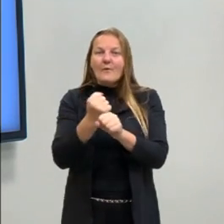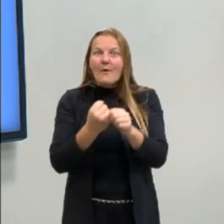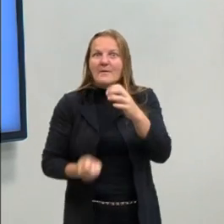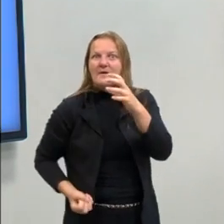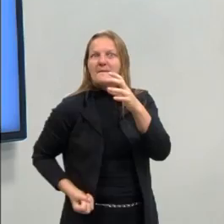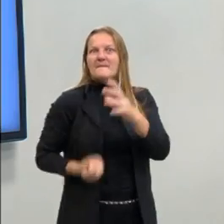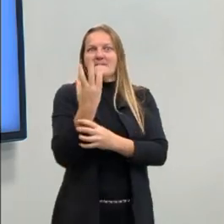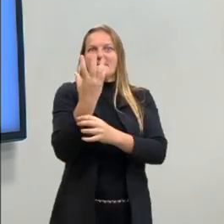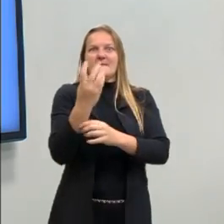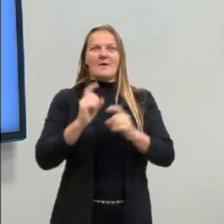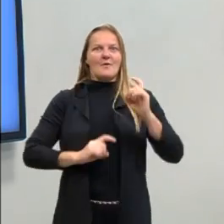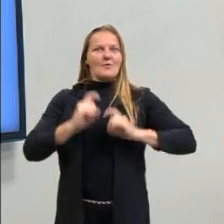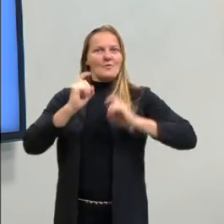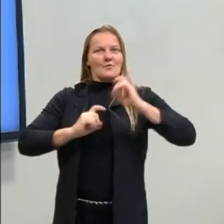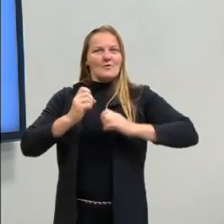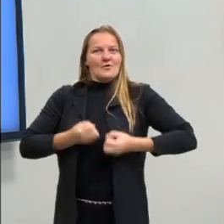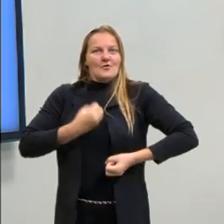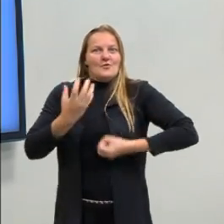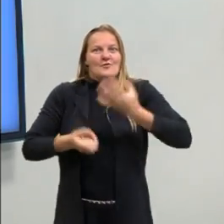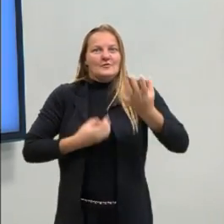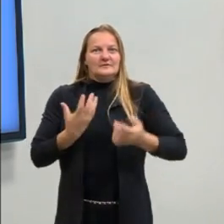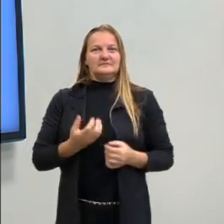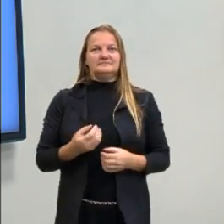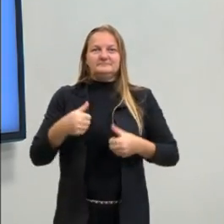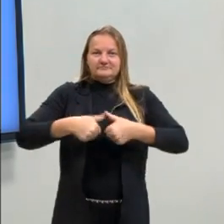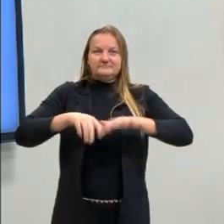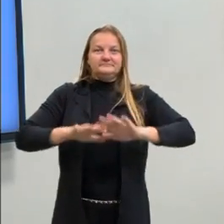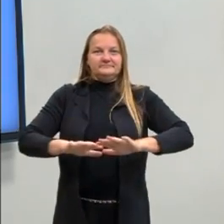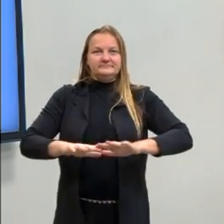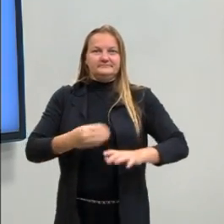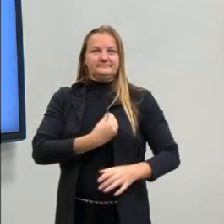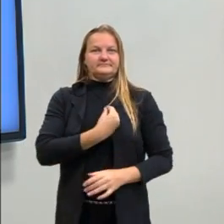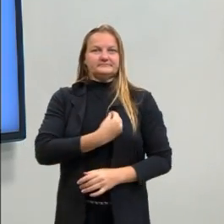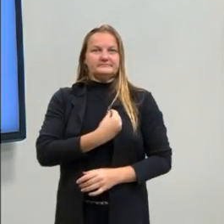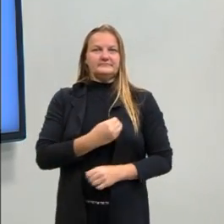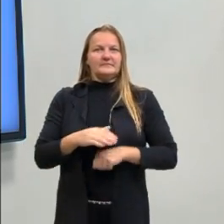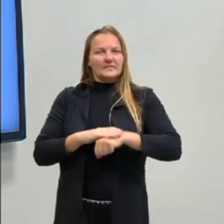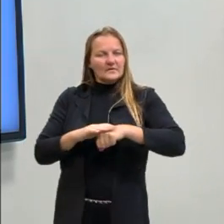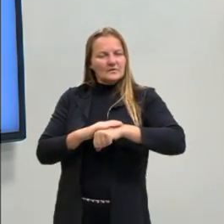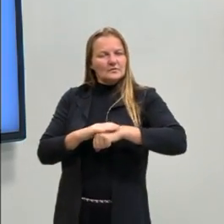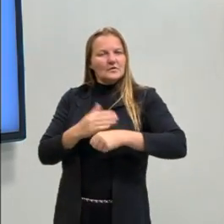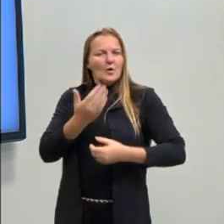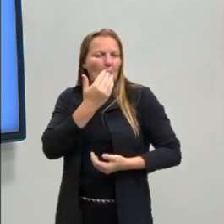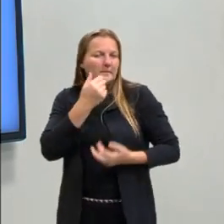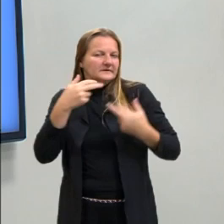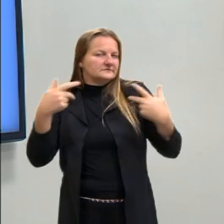expressão, contando que ele esteve ali, que ele se alimentava diariamente.